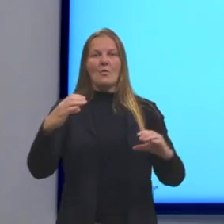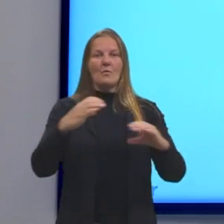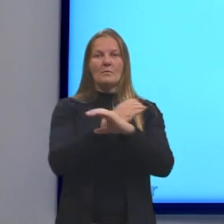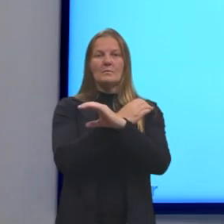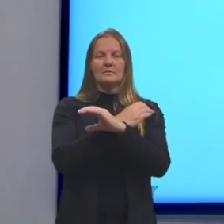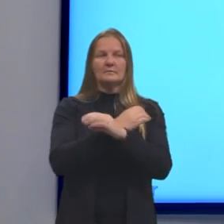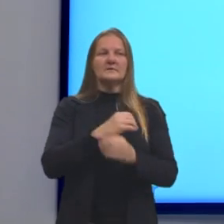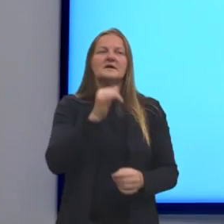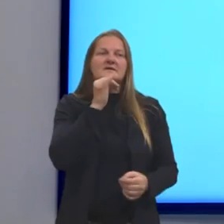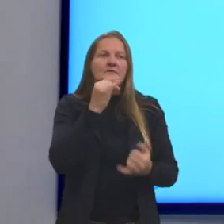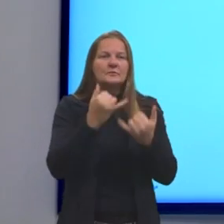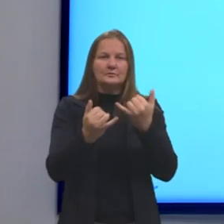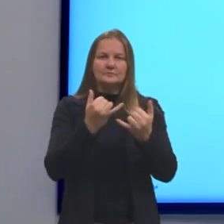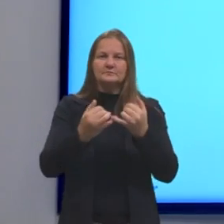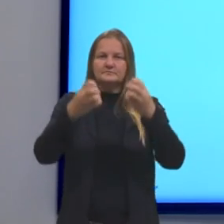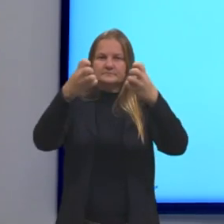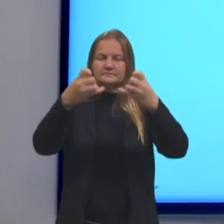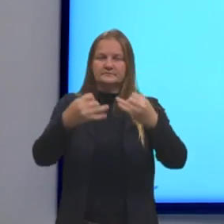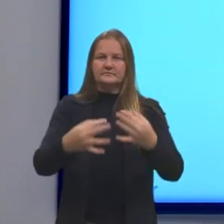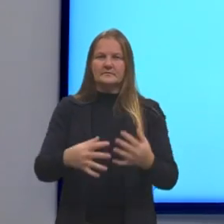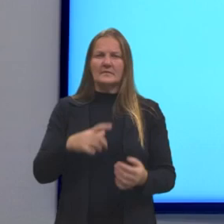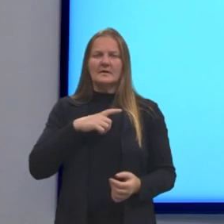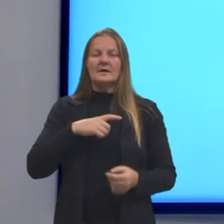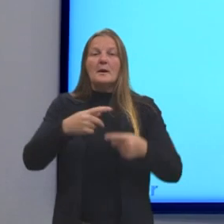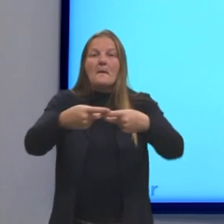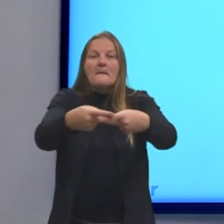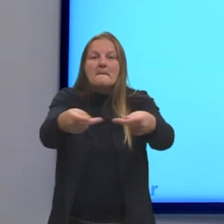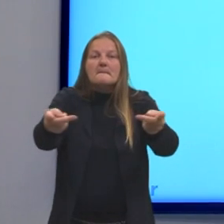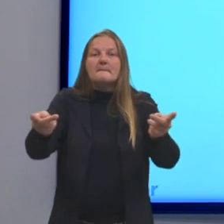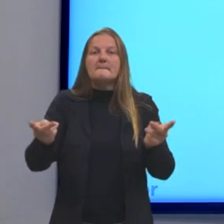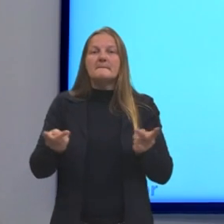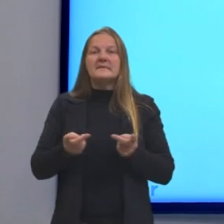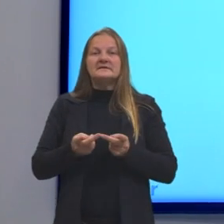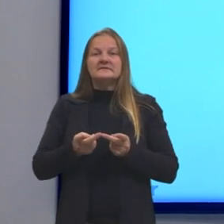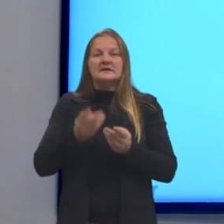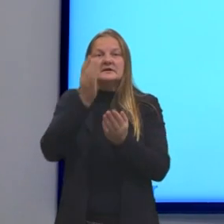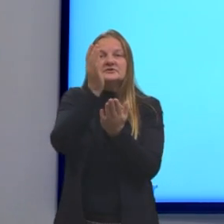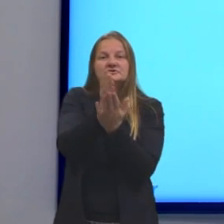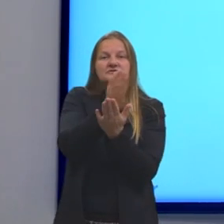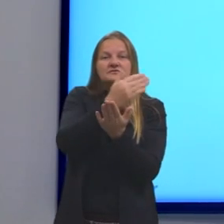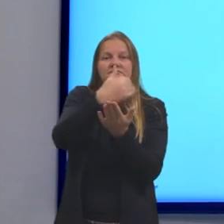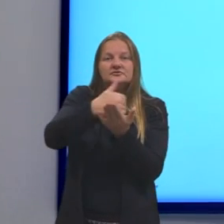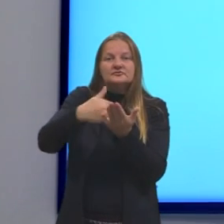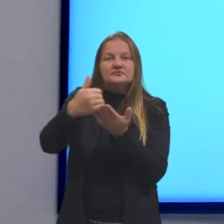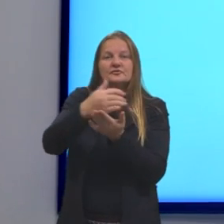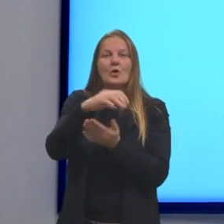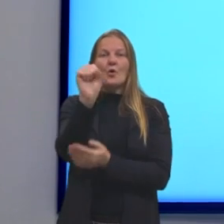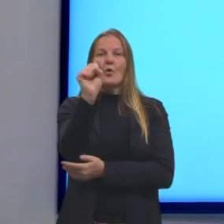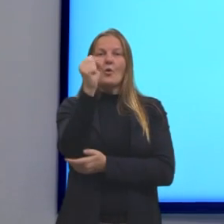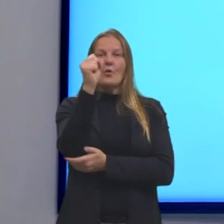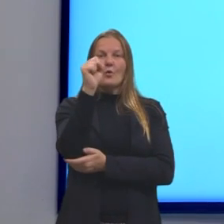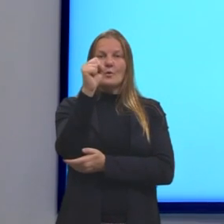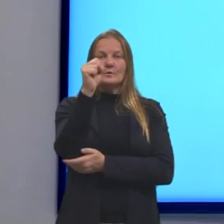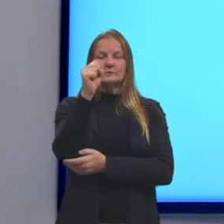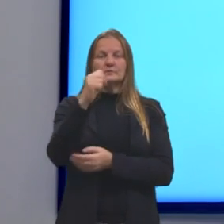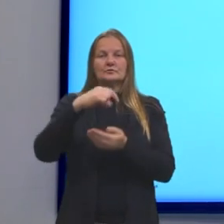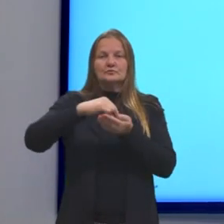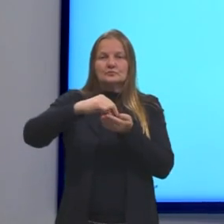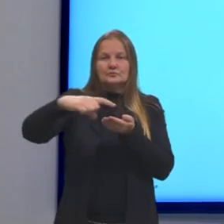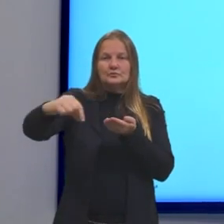Como exemplo, podemos pensar numa pizza dividida em oito partes iguais, sendo que cada fatia